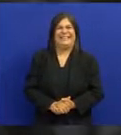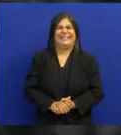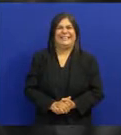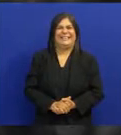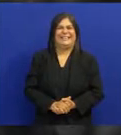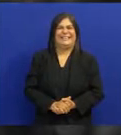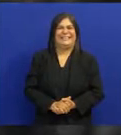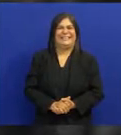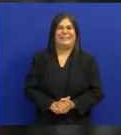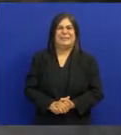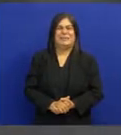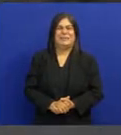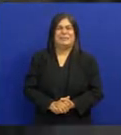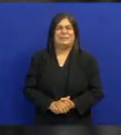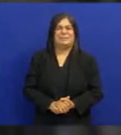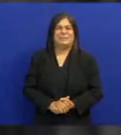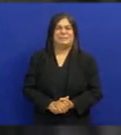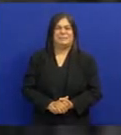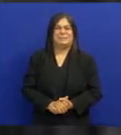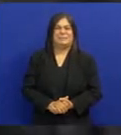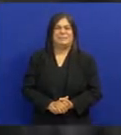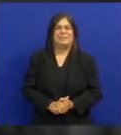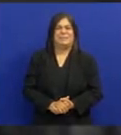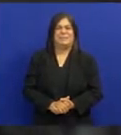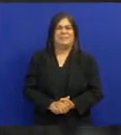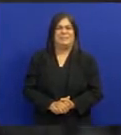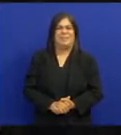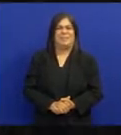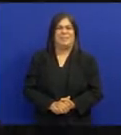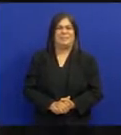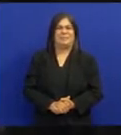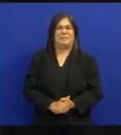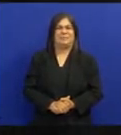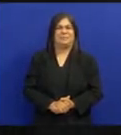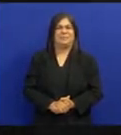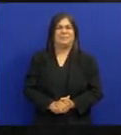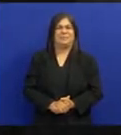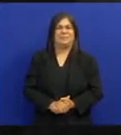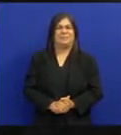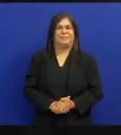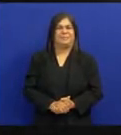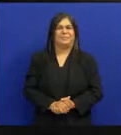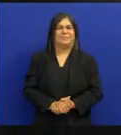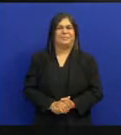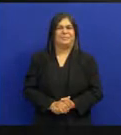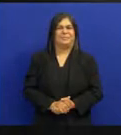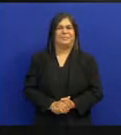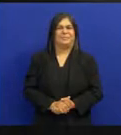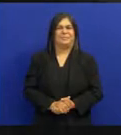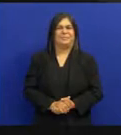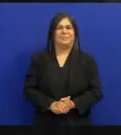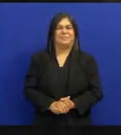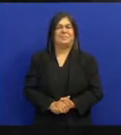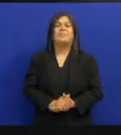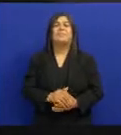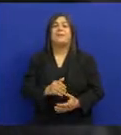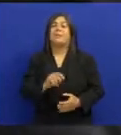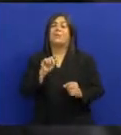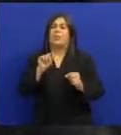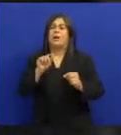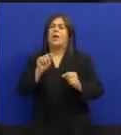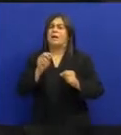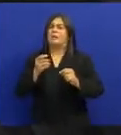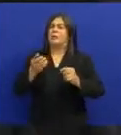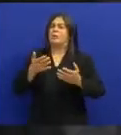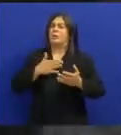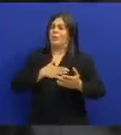jeitinho É que me mata Roda morena Cai não cai Um homem muito ativo Do ponto de